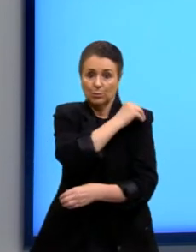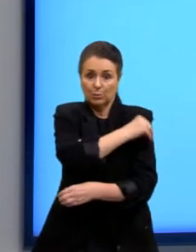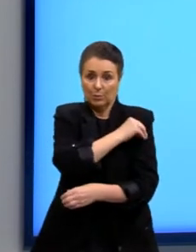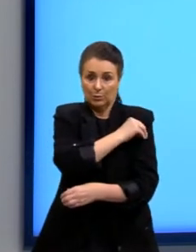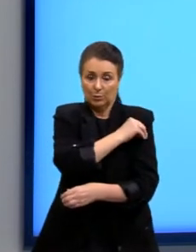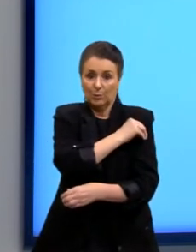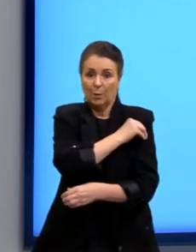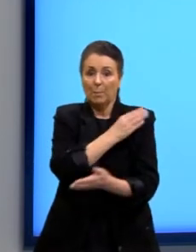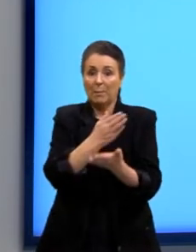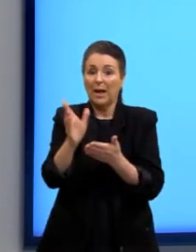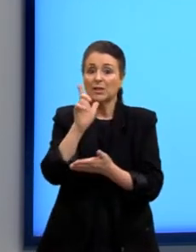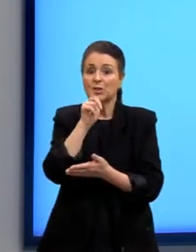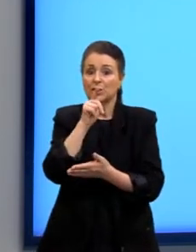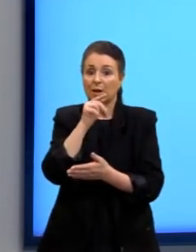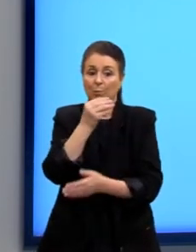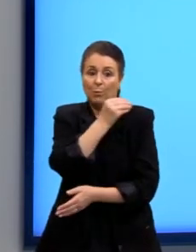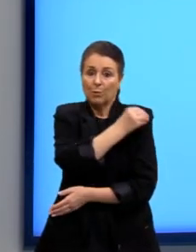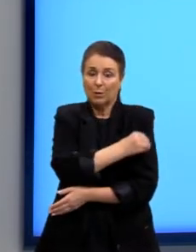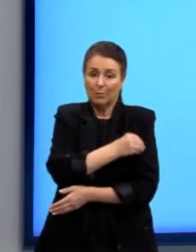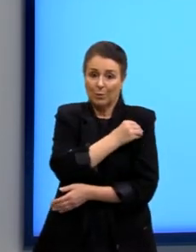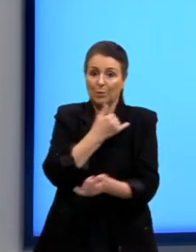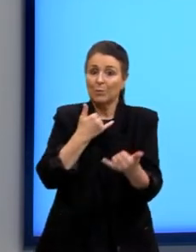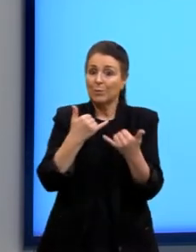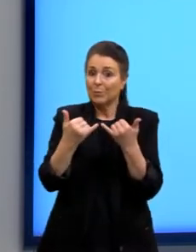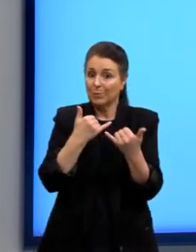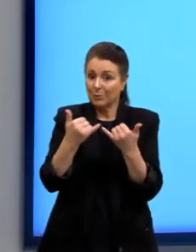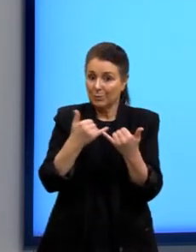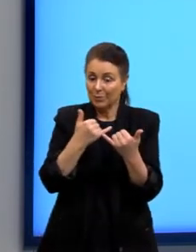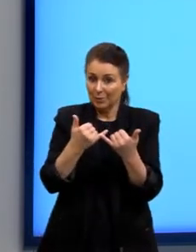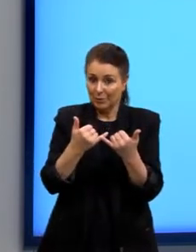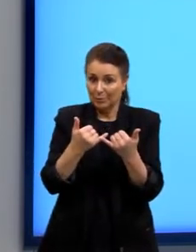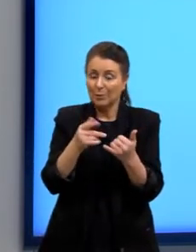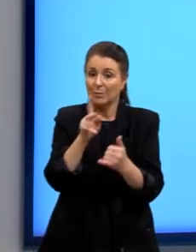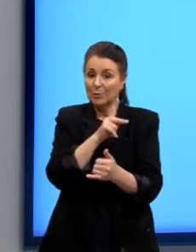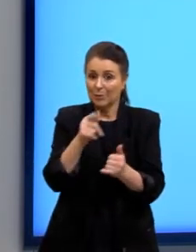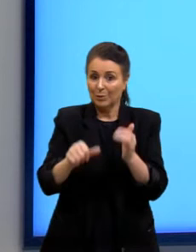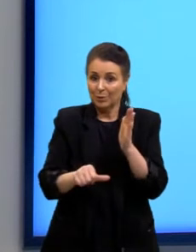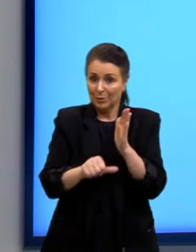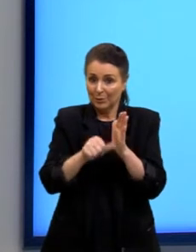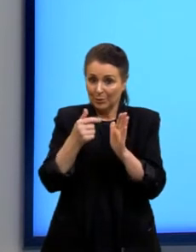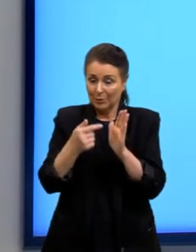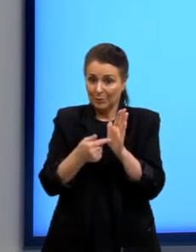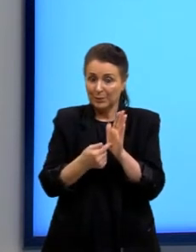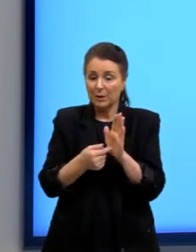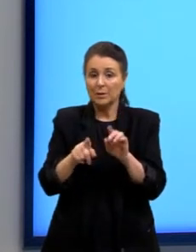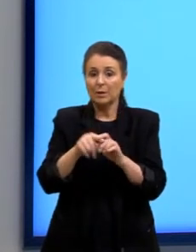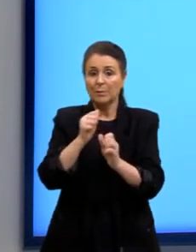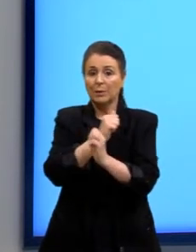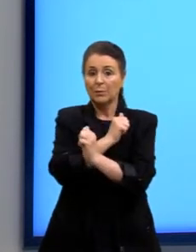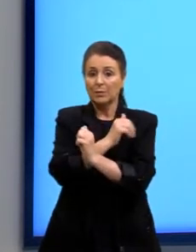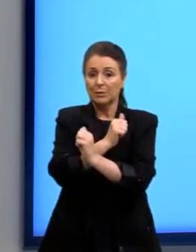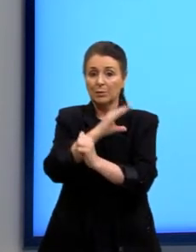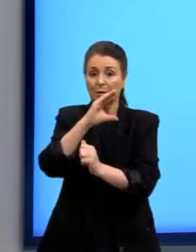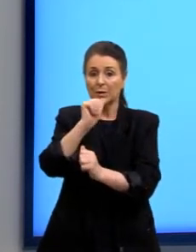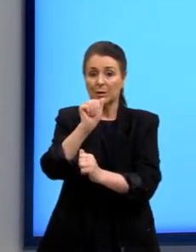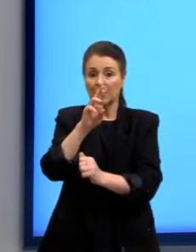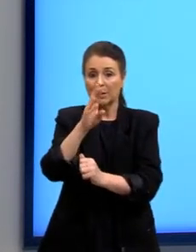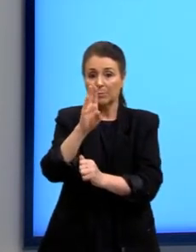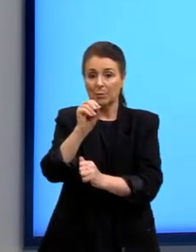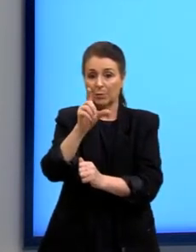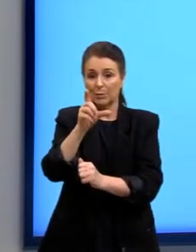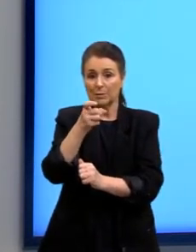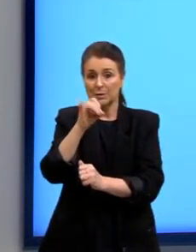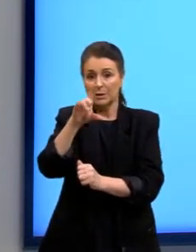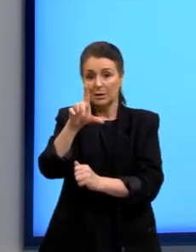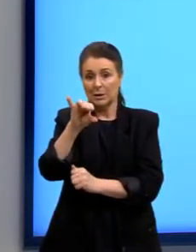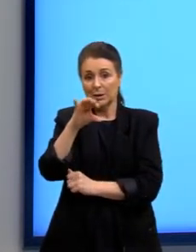álcool, que foi o primeiro exemplo lá do slide da eliminação, ou então, desidratação dos ácidos carboxílicos. Elas também têm